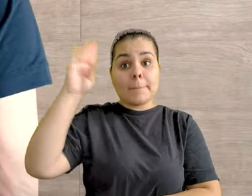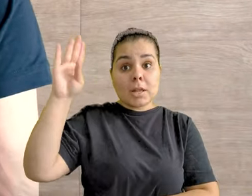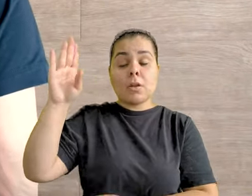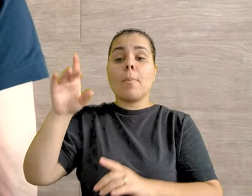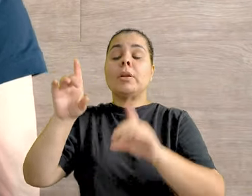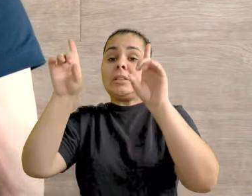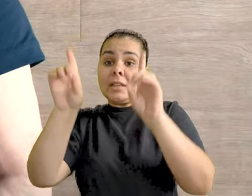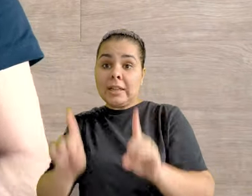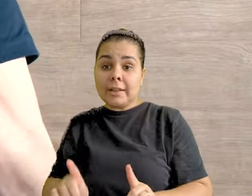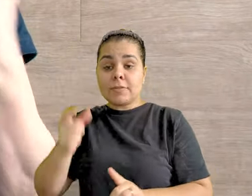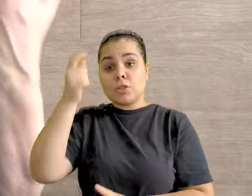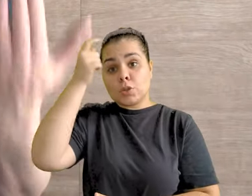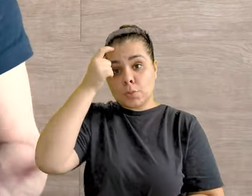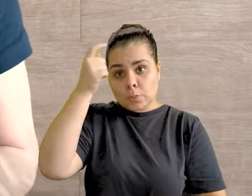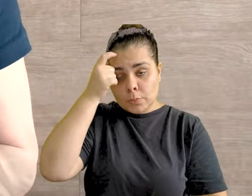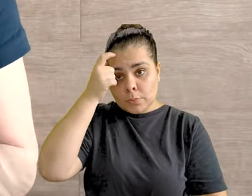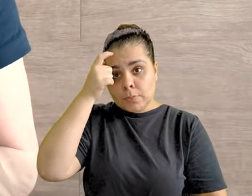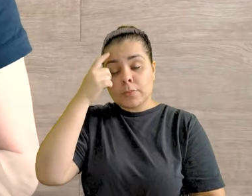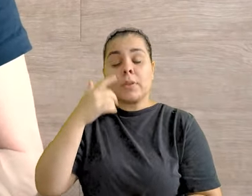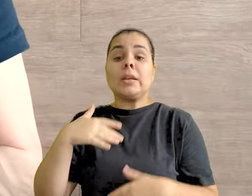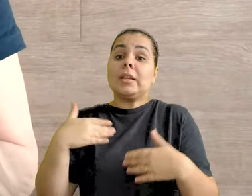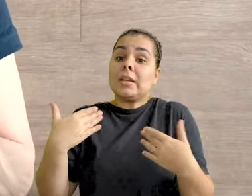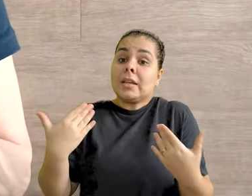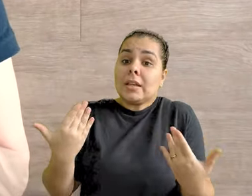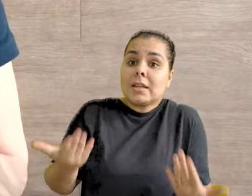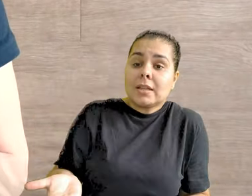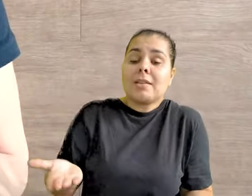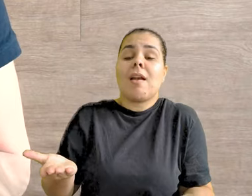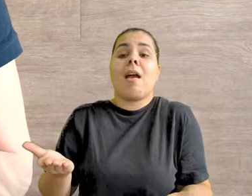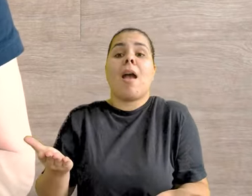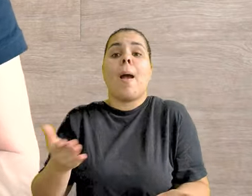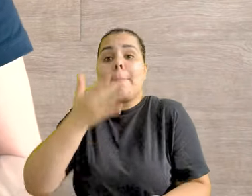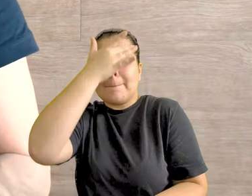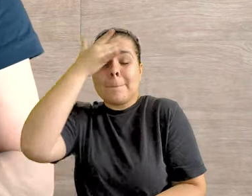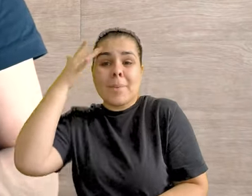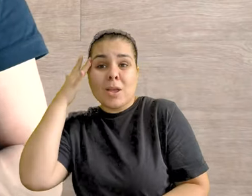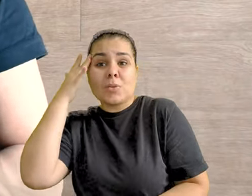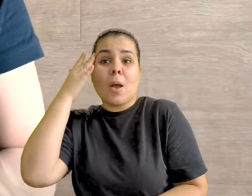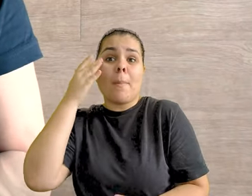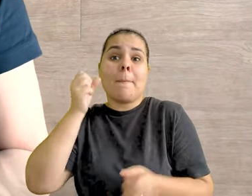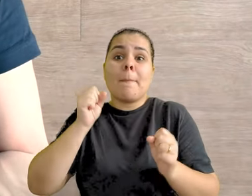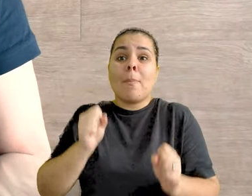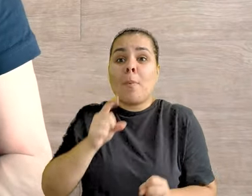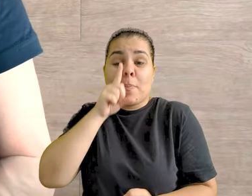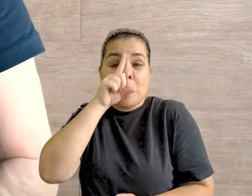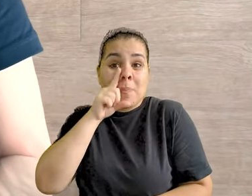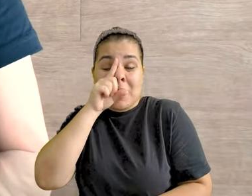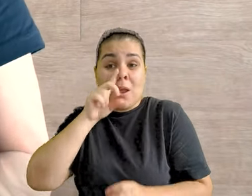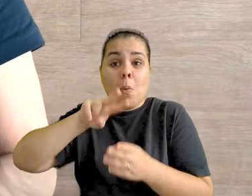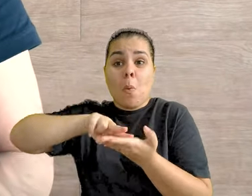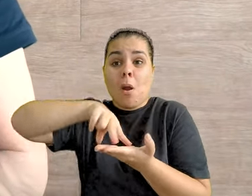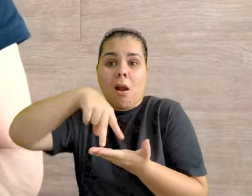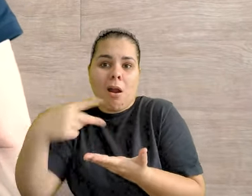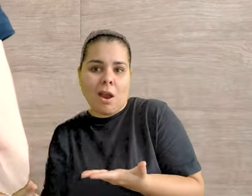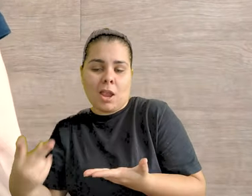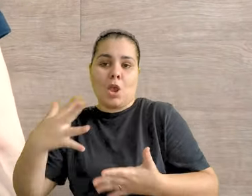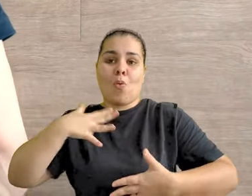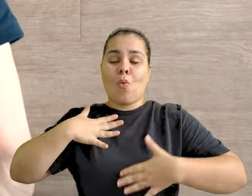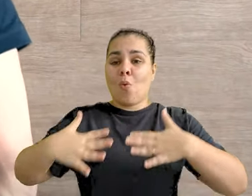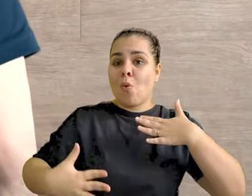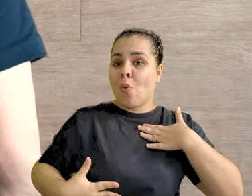intelectual. Tudo isso aumenta as chances de queda. A funcionalidade do corpo fica muito